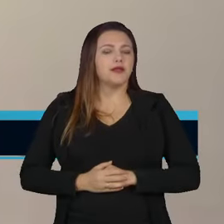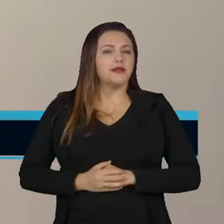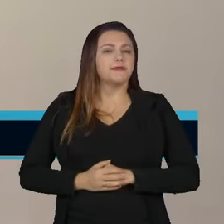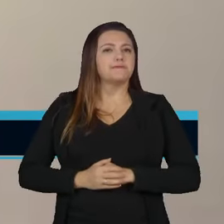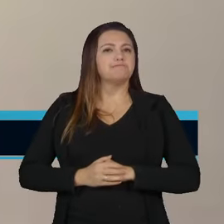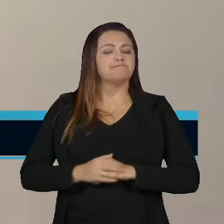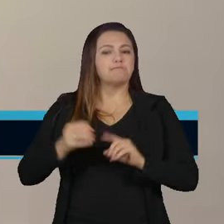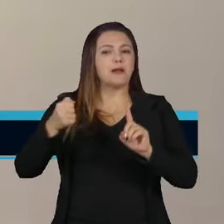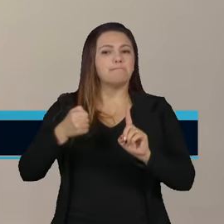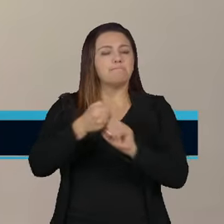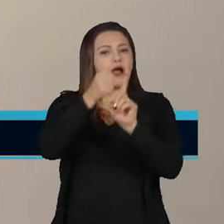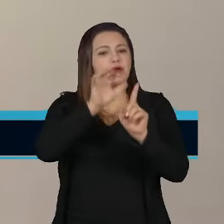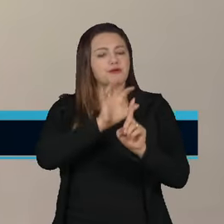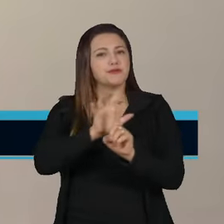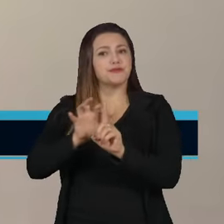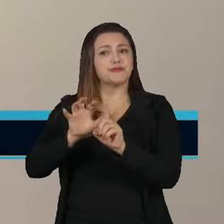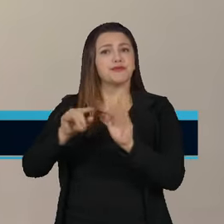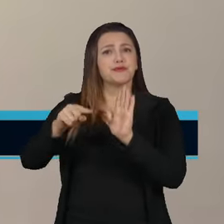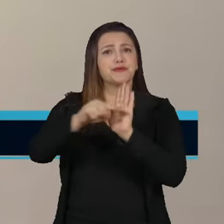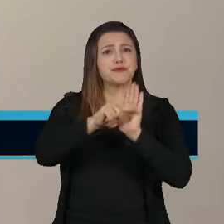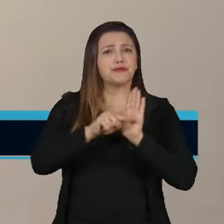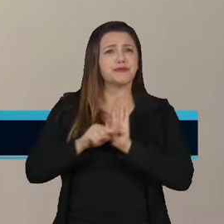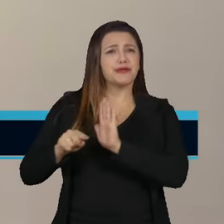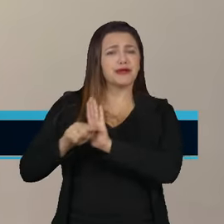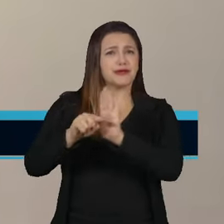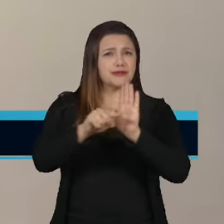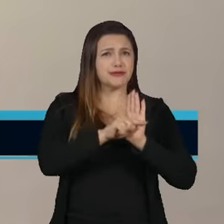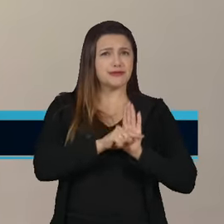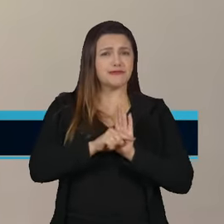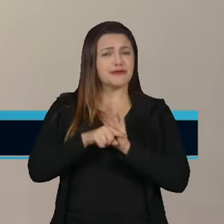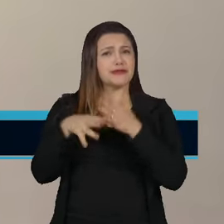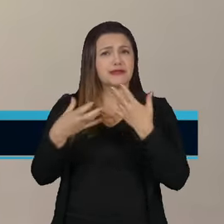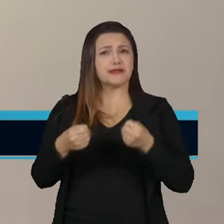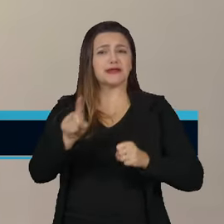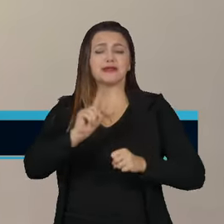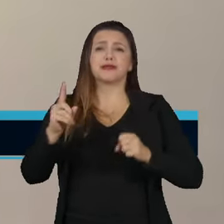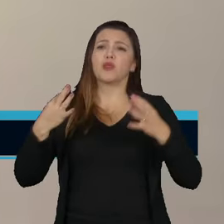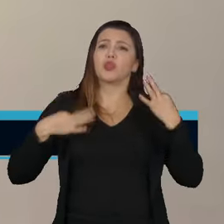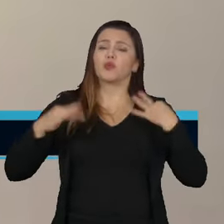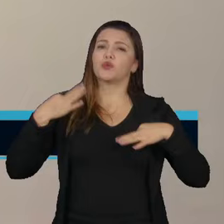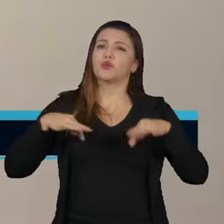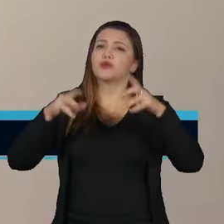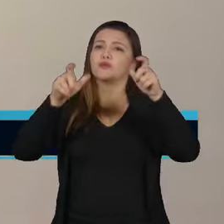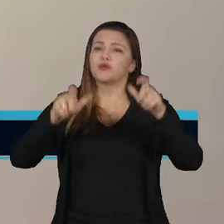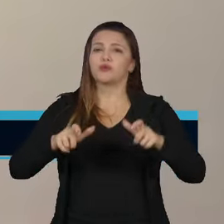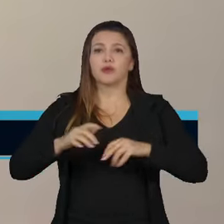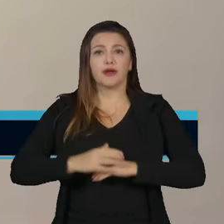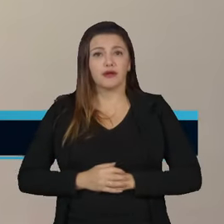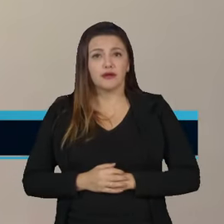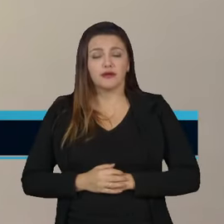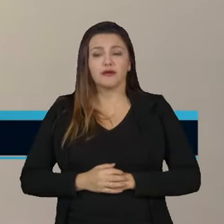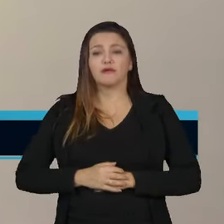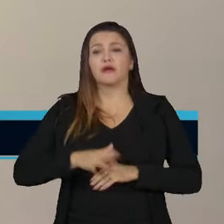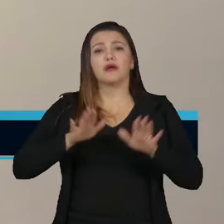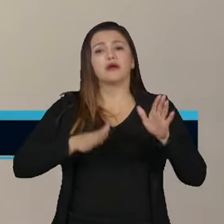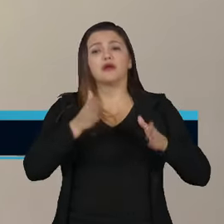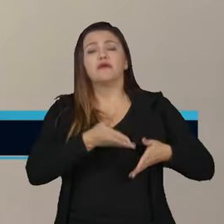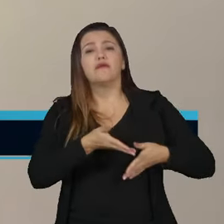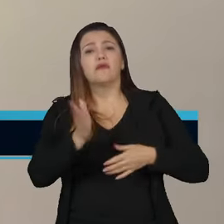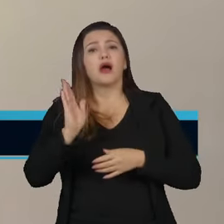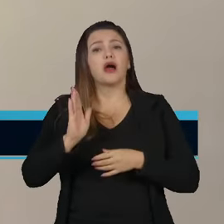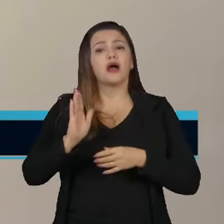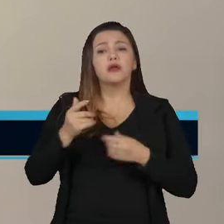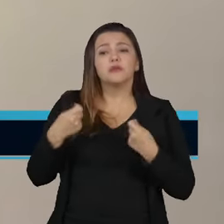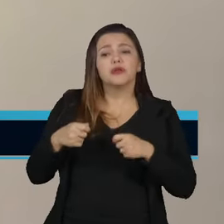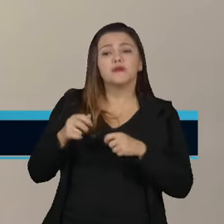impacto negativo, do que a gente chama de externalidade, que é esse turista naquele lugar. Muitas vezes vai sem o cuidado de